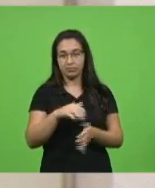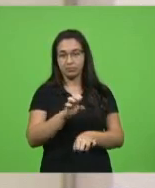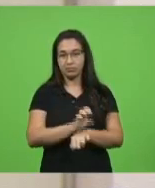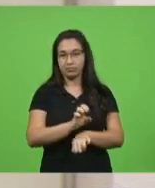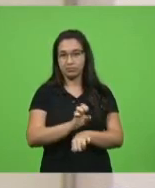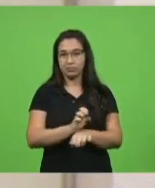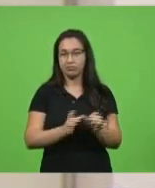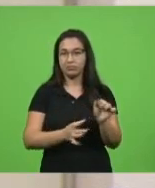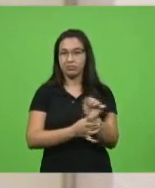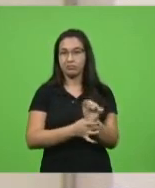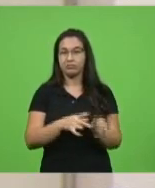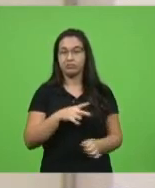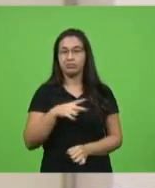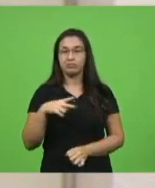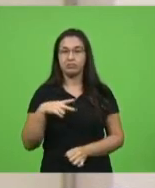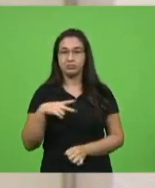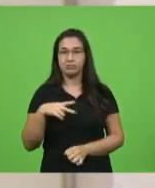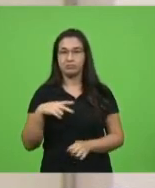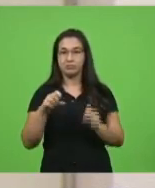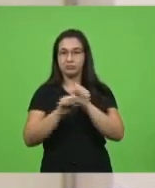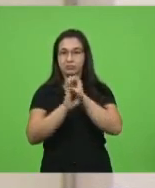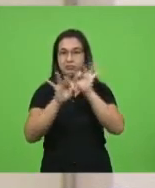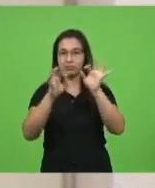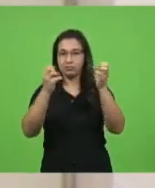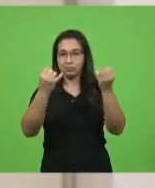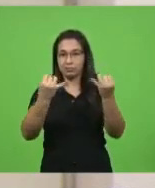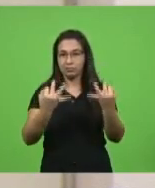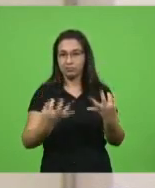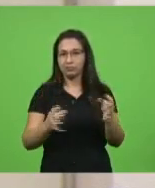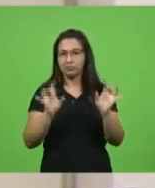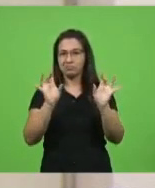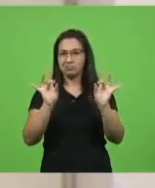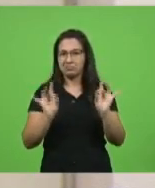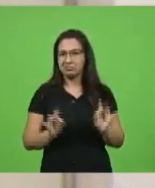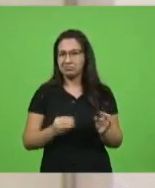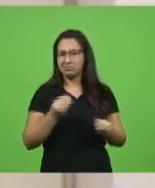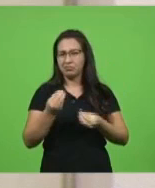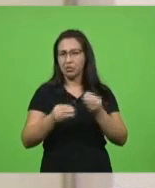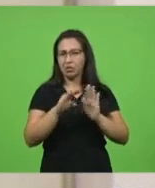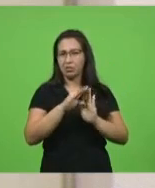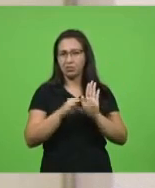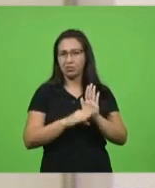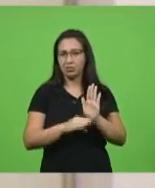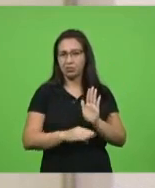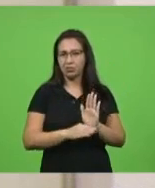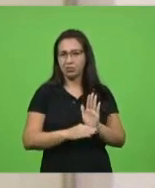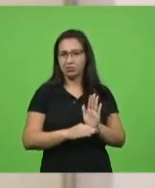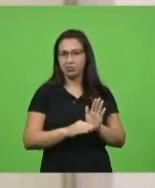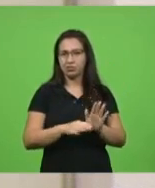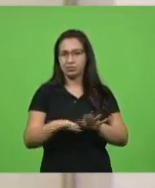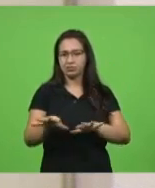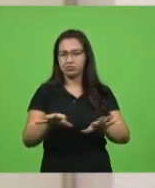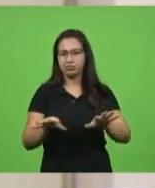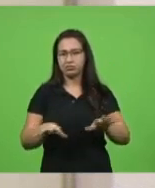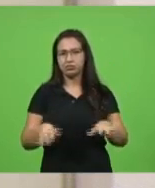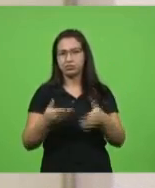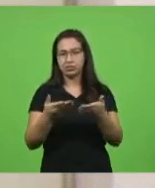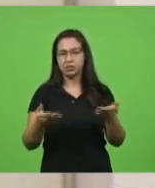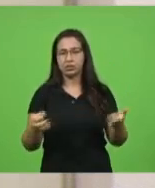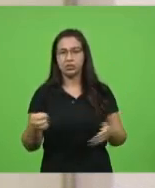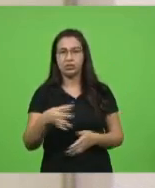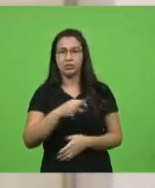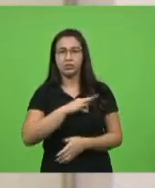Pública, a fim de prestar esclarecimento sobre os critérios de distribuição dos novos policiais e quantos serão